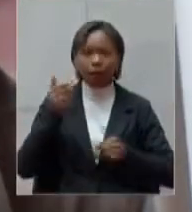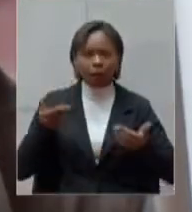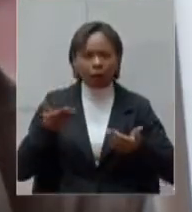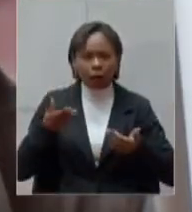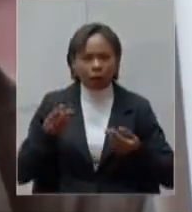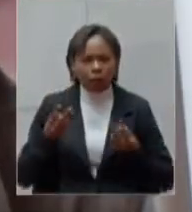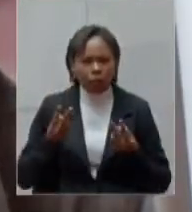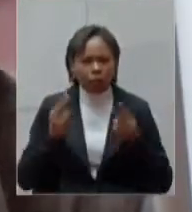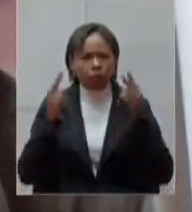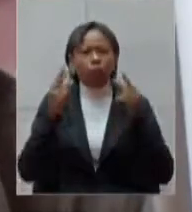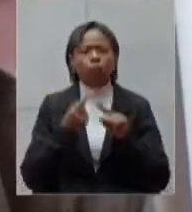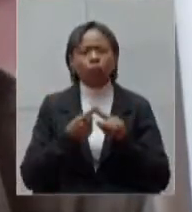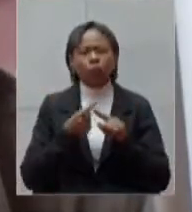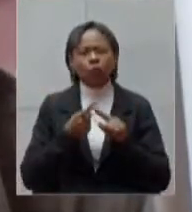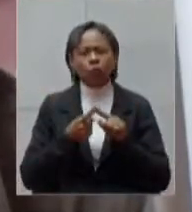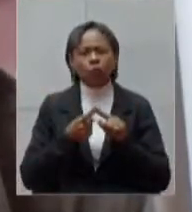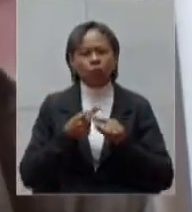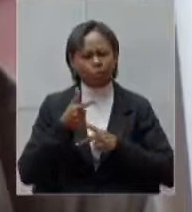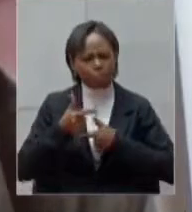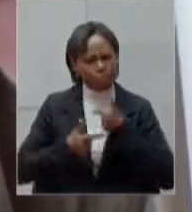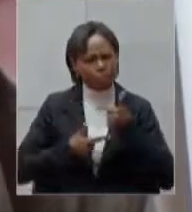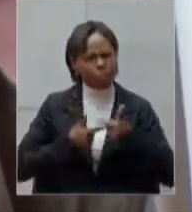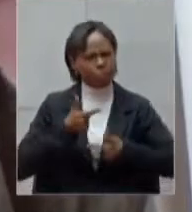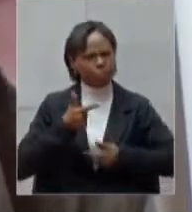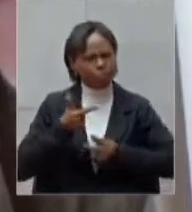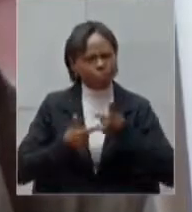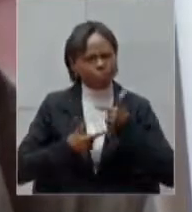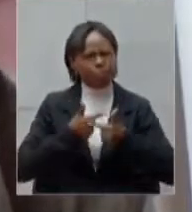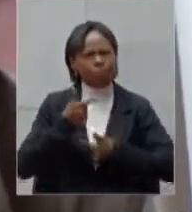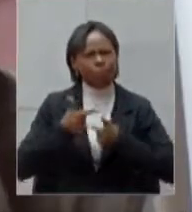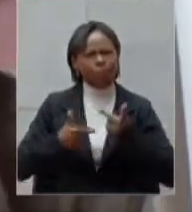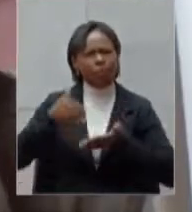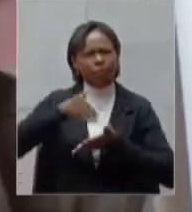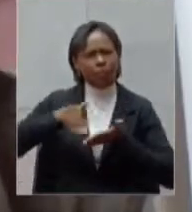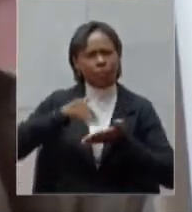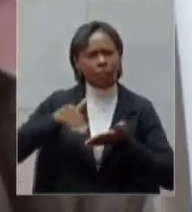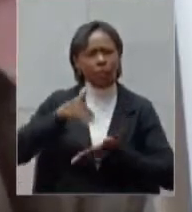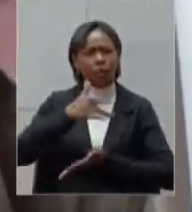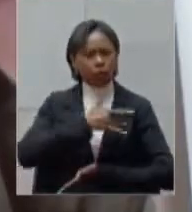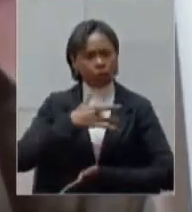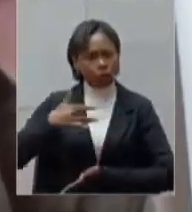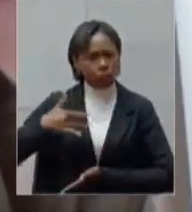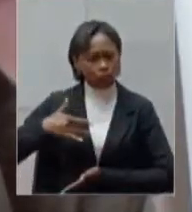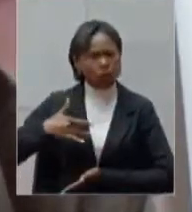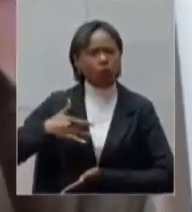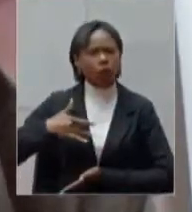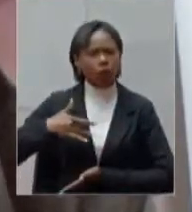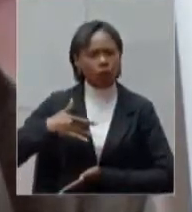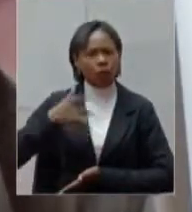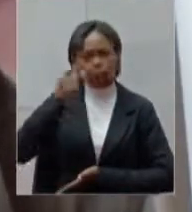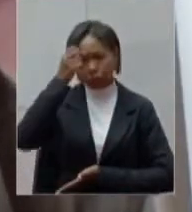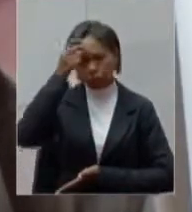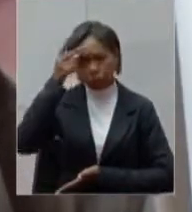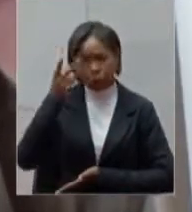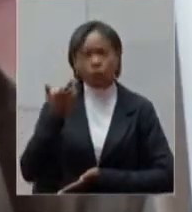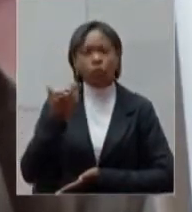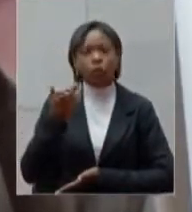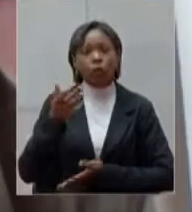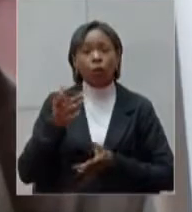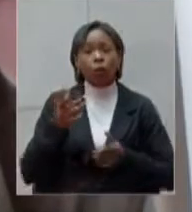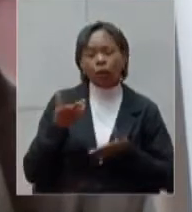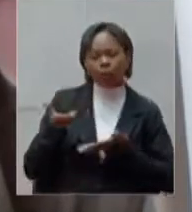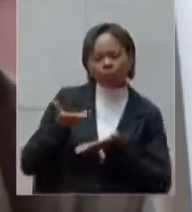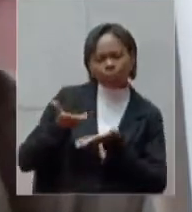incansável por parte da secretaria municipal de saúde articulando-se através da superintendência